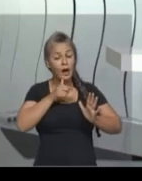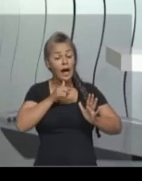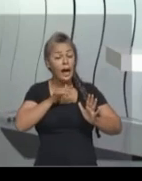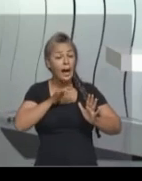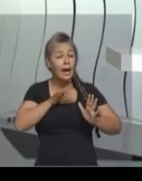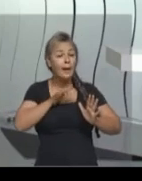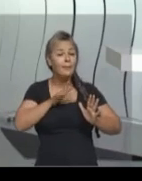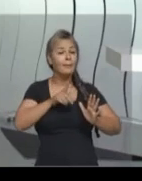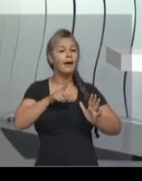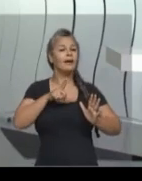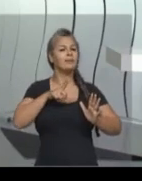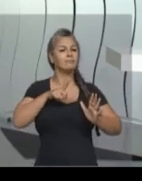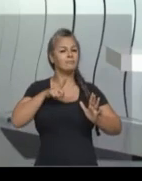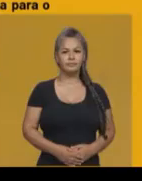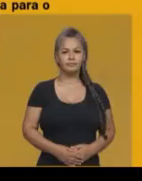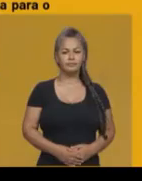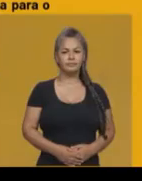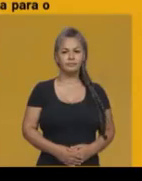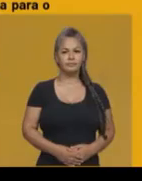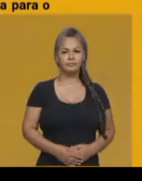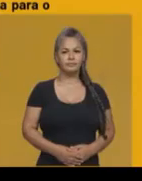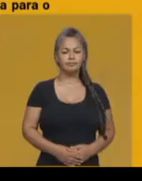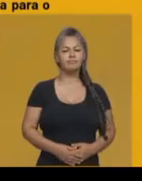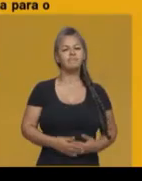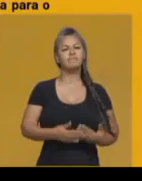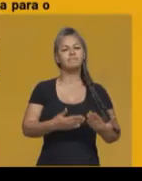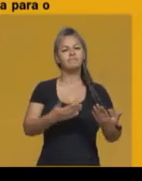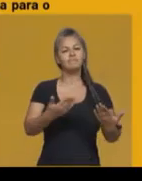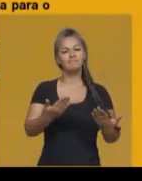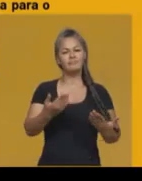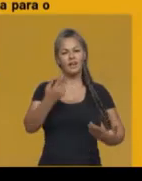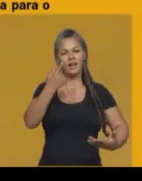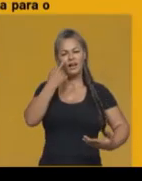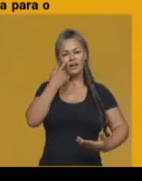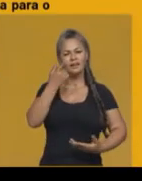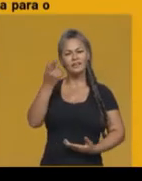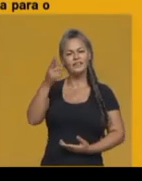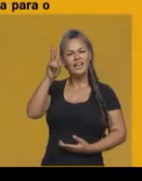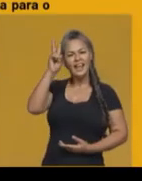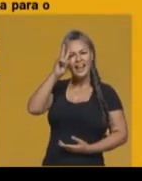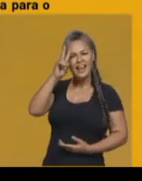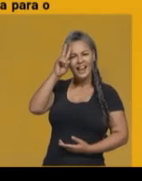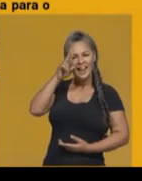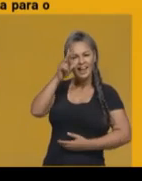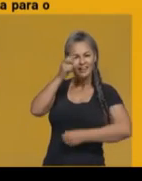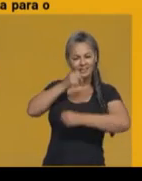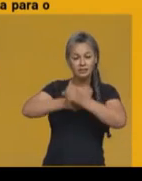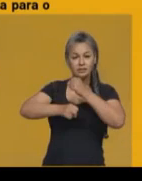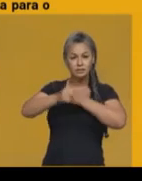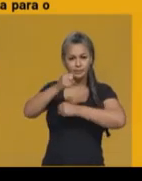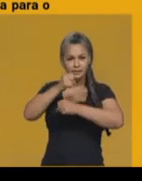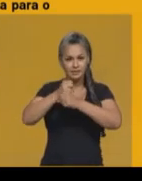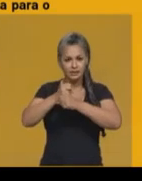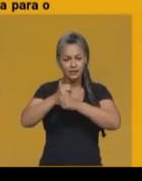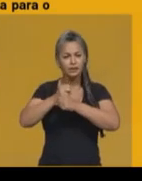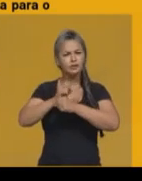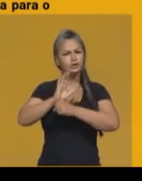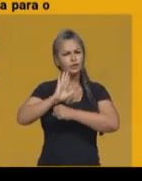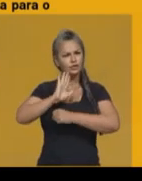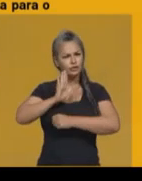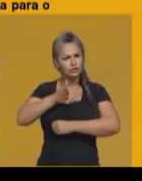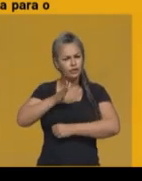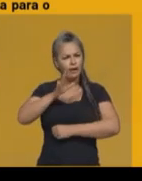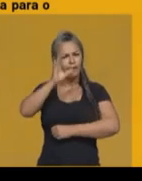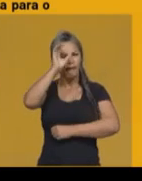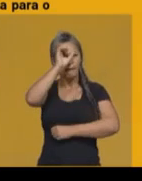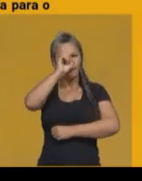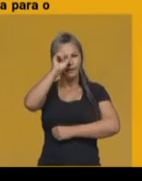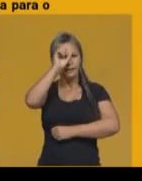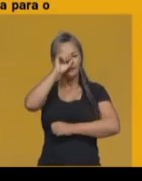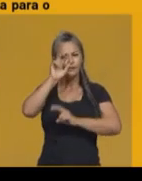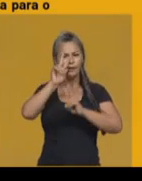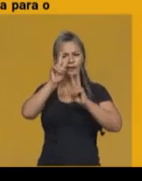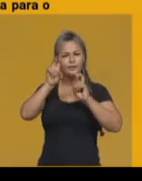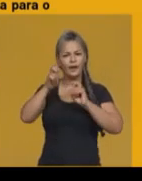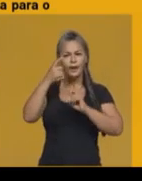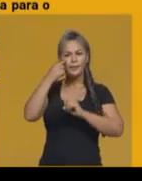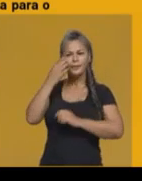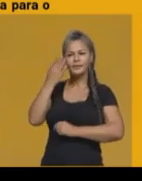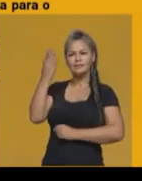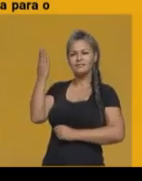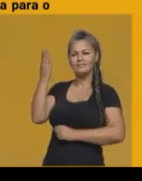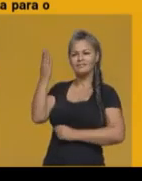independência. Você se lembra de no ano passado ter estudado a independência do Brasil?